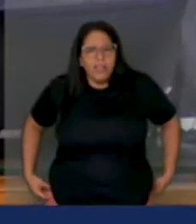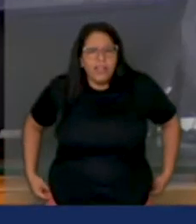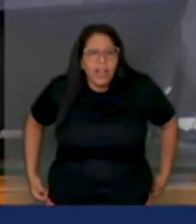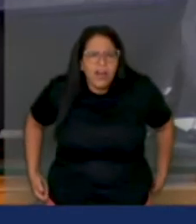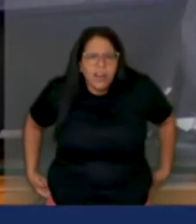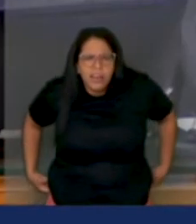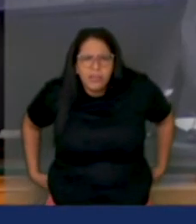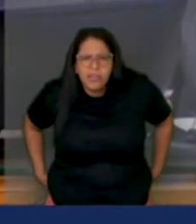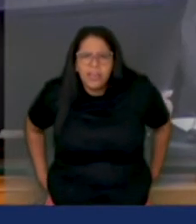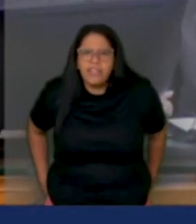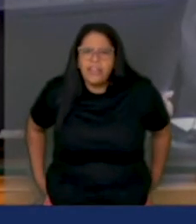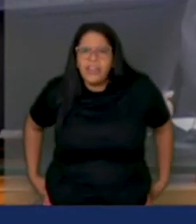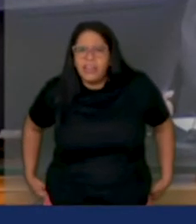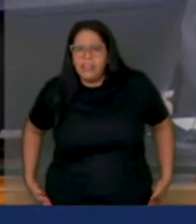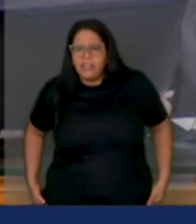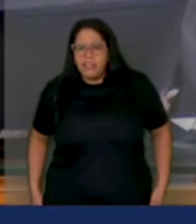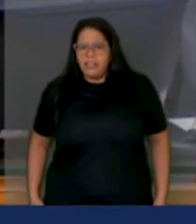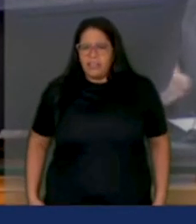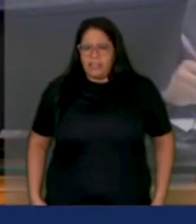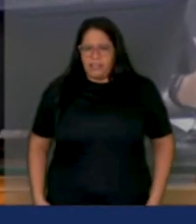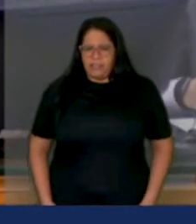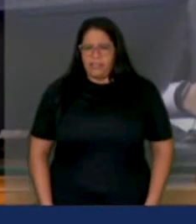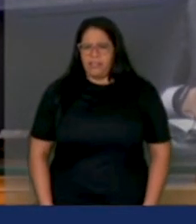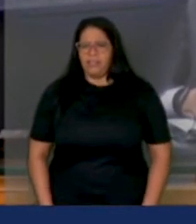Fazer uso da palavra o deputado Rogério Corrêa.